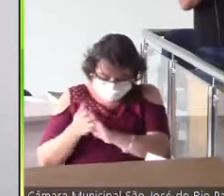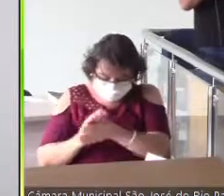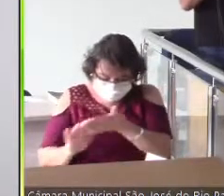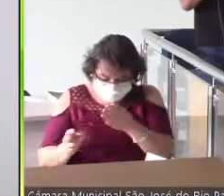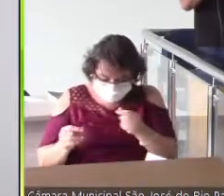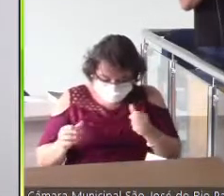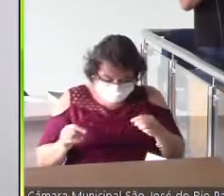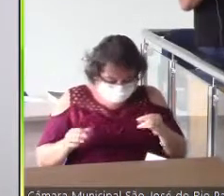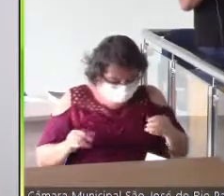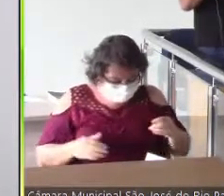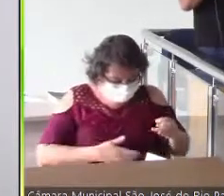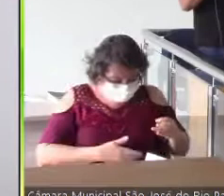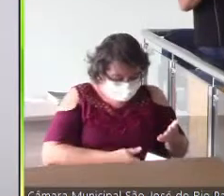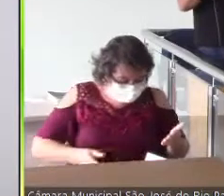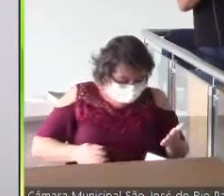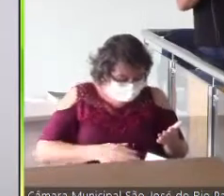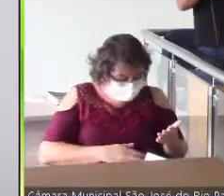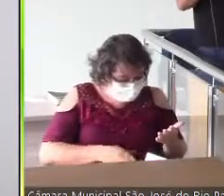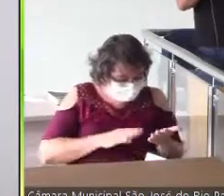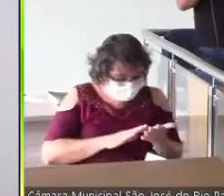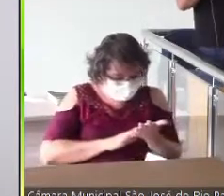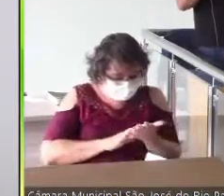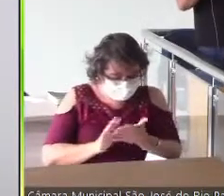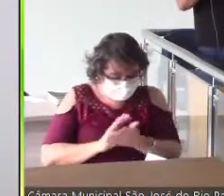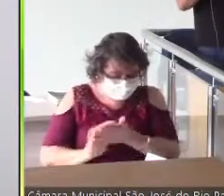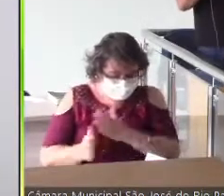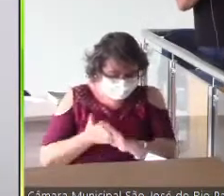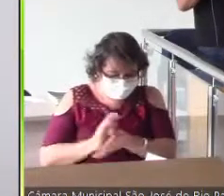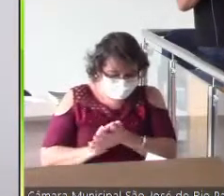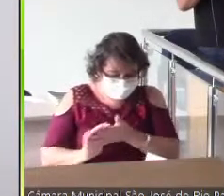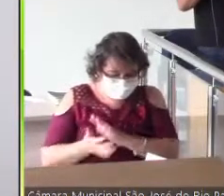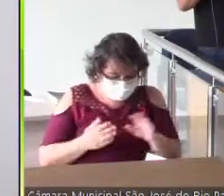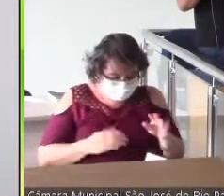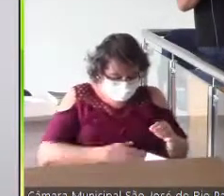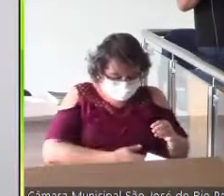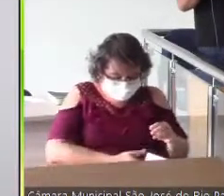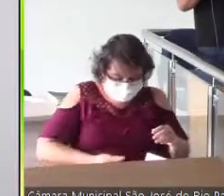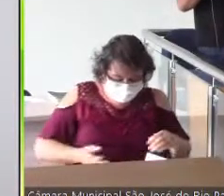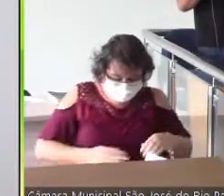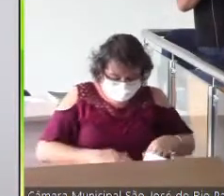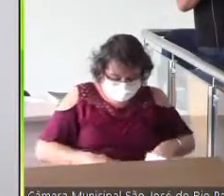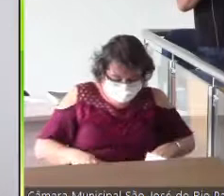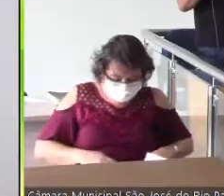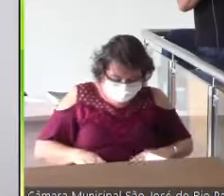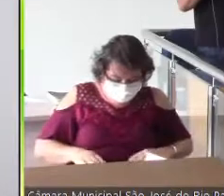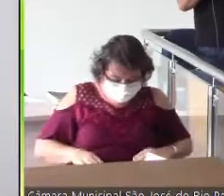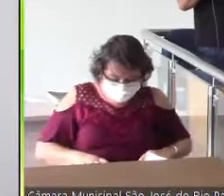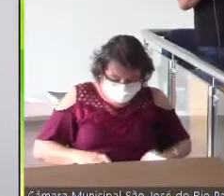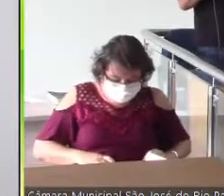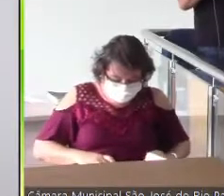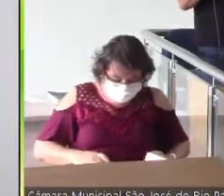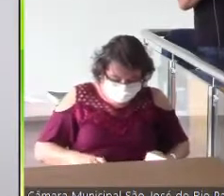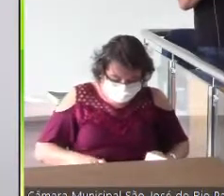que foi obtido em dezembro, se eu não me engano. A situação atual fala aqui. Permanecemos aguardando os documentos técnicos para retirar